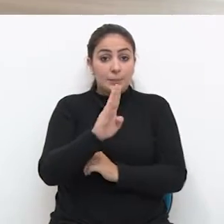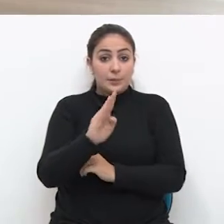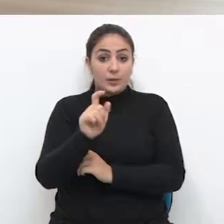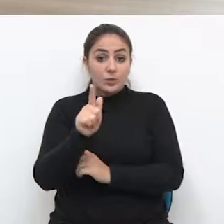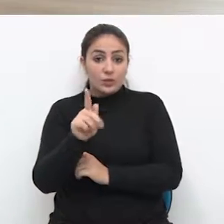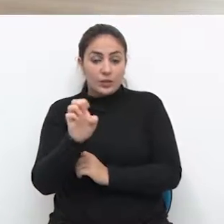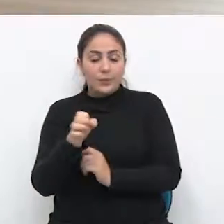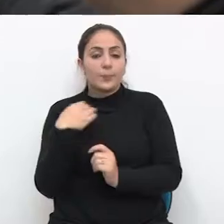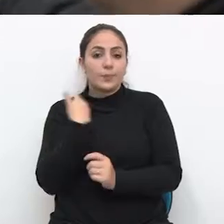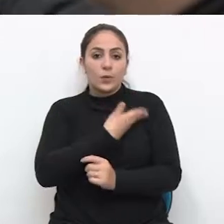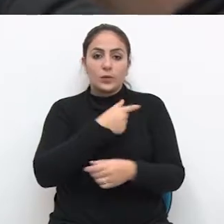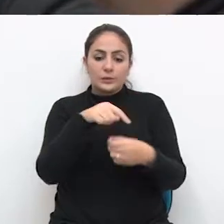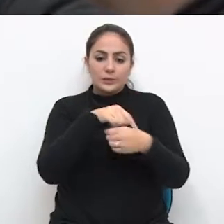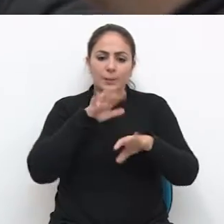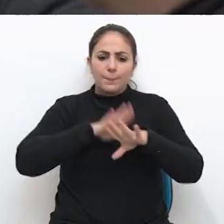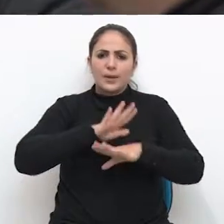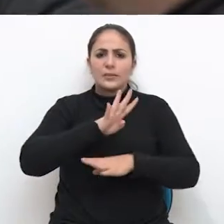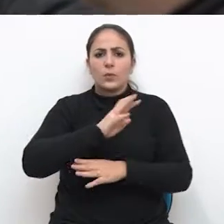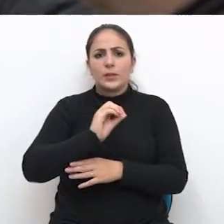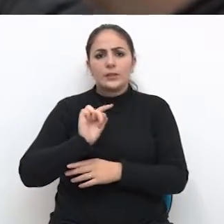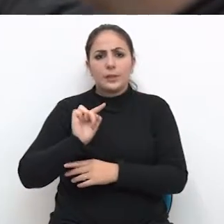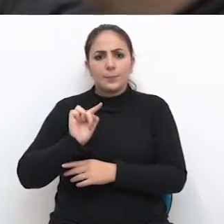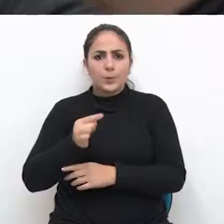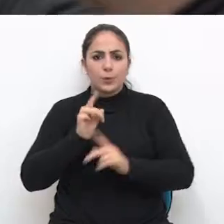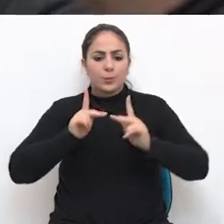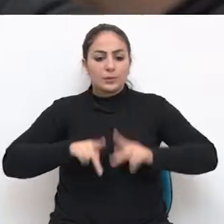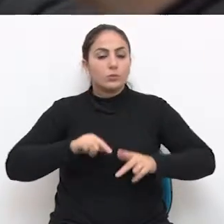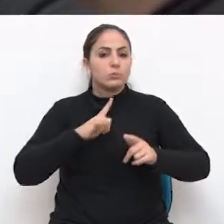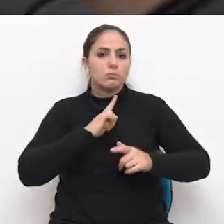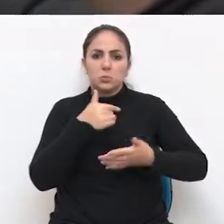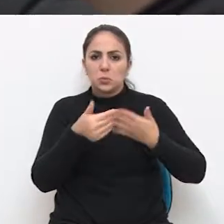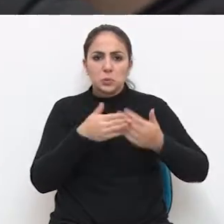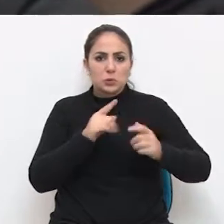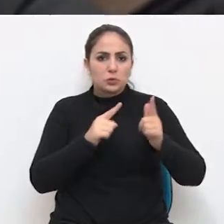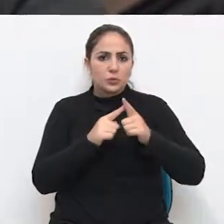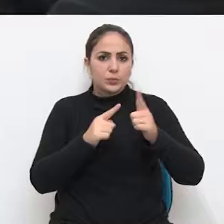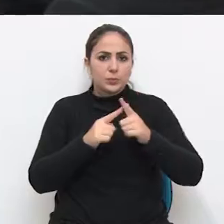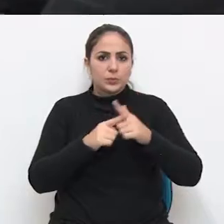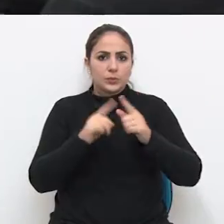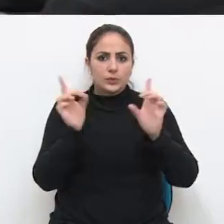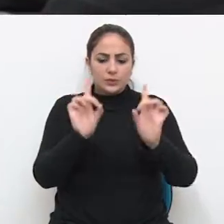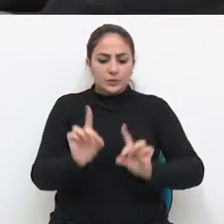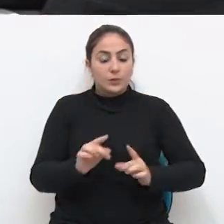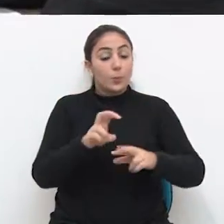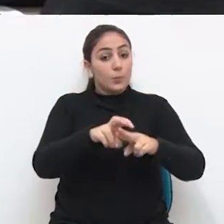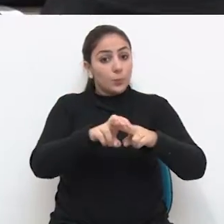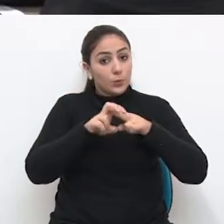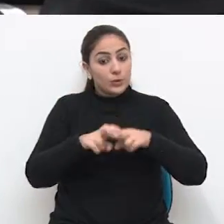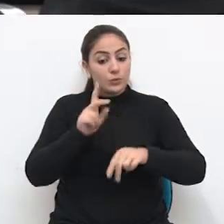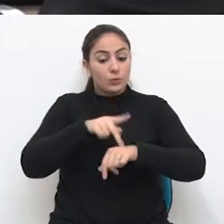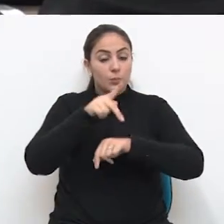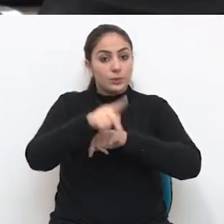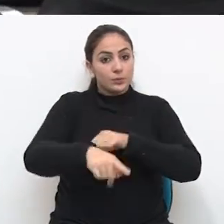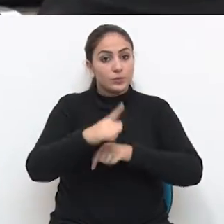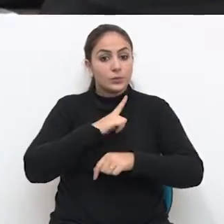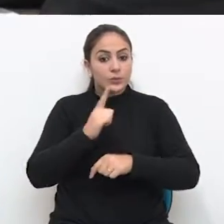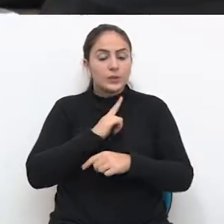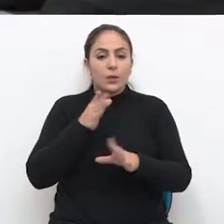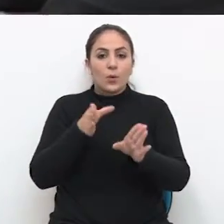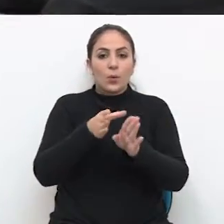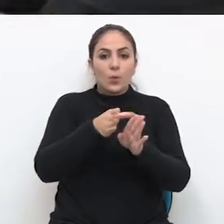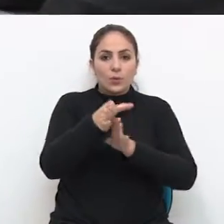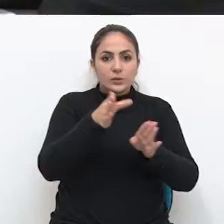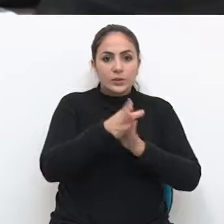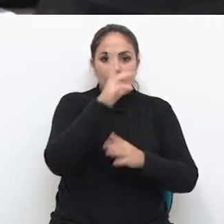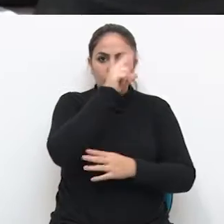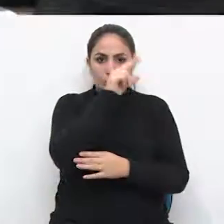nossa cidade tem mais de 40 mil pessoas com algum tipo de deficiência. Justamente por isso, o Passo Fundo conta com